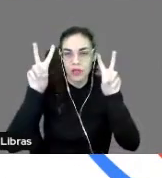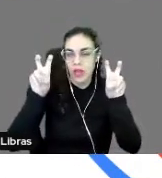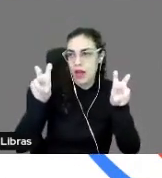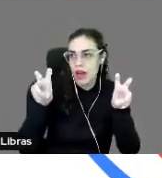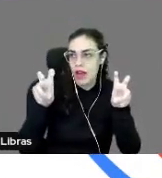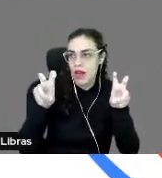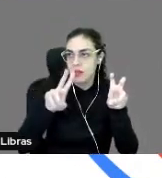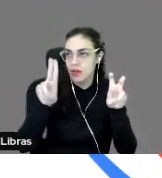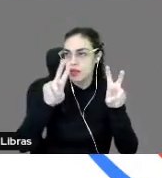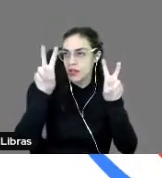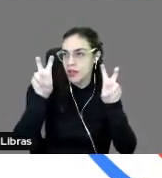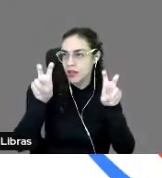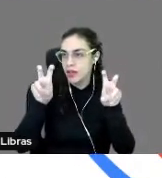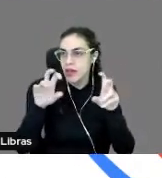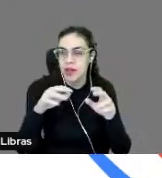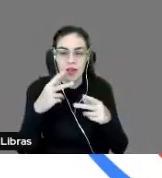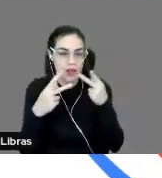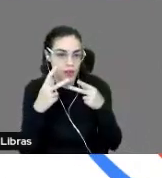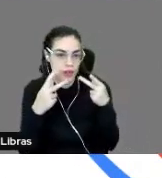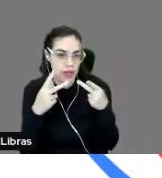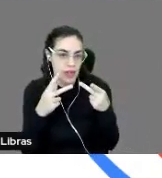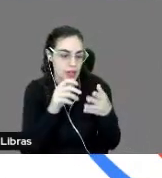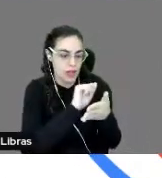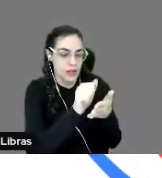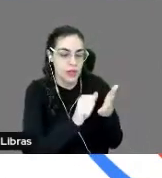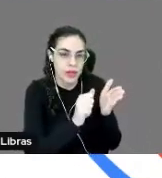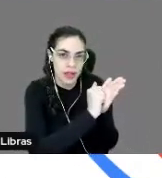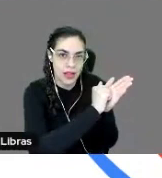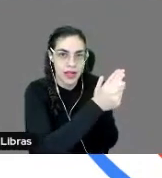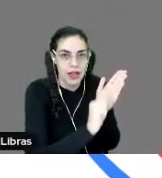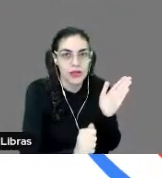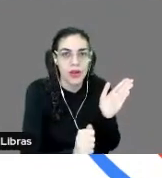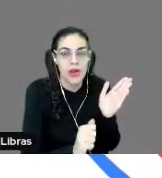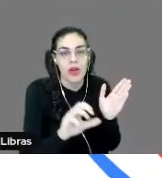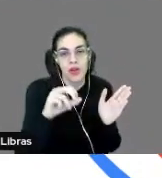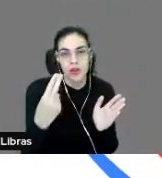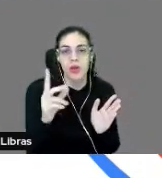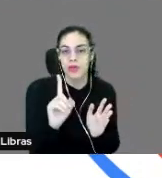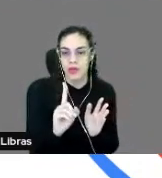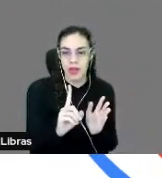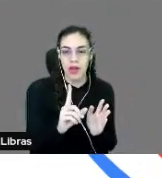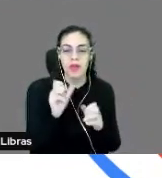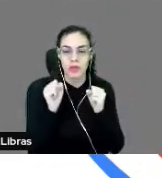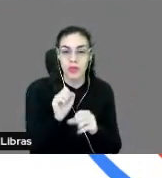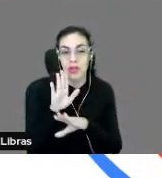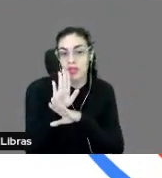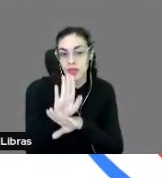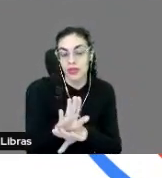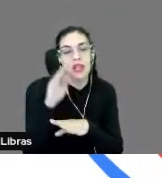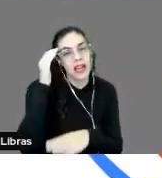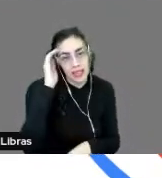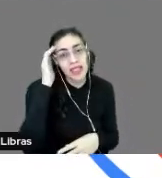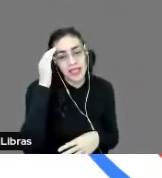referenciei, eu citei o autor ou não. Então, acho que a gente pode, com esse recurso, ajudar os estudantes a entenderem esses